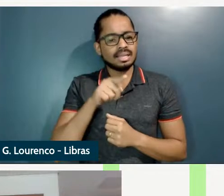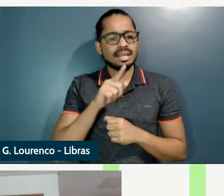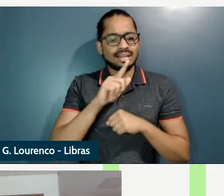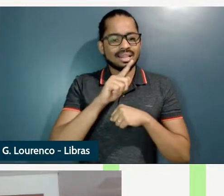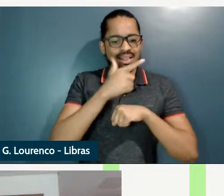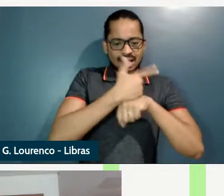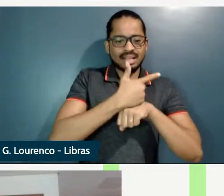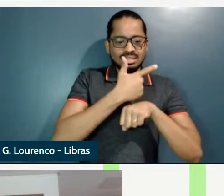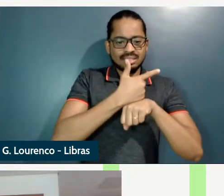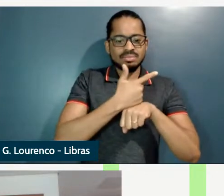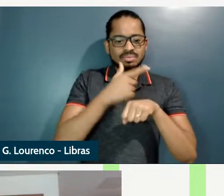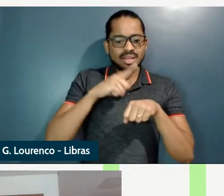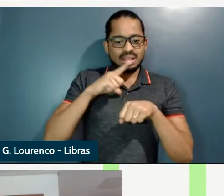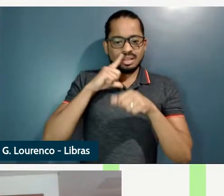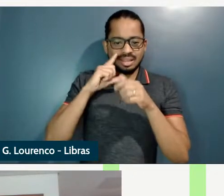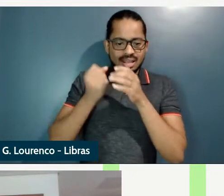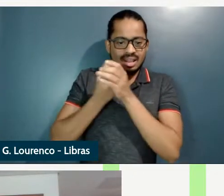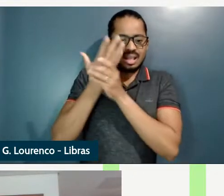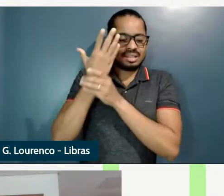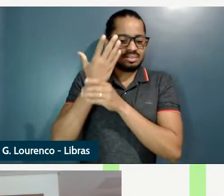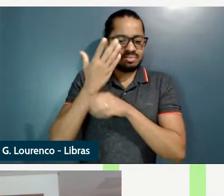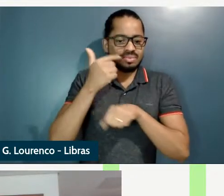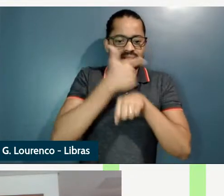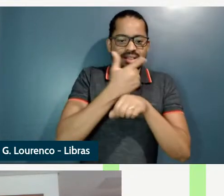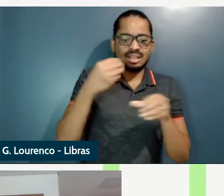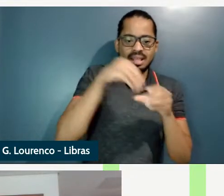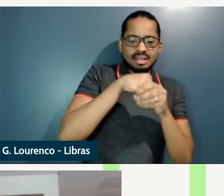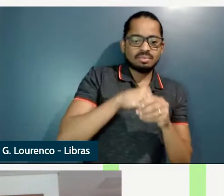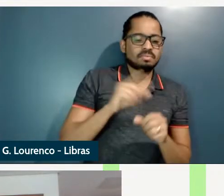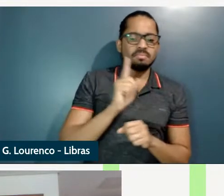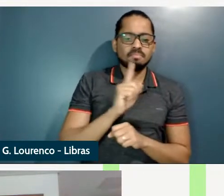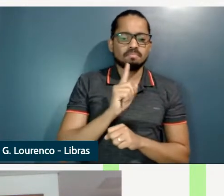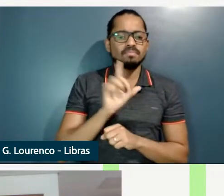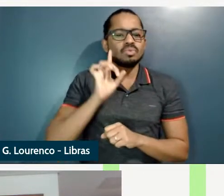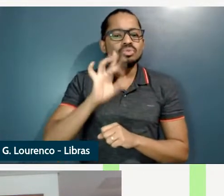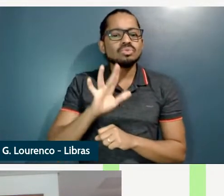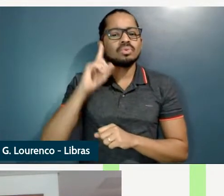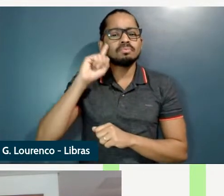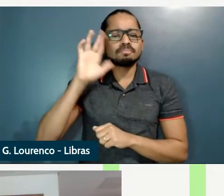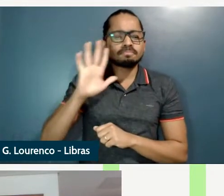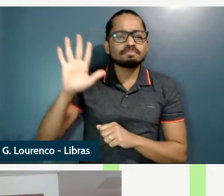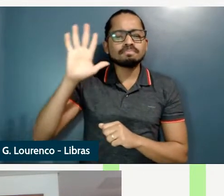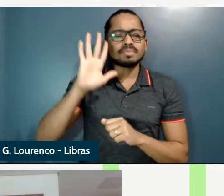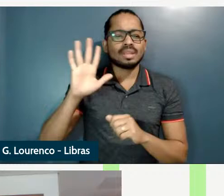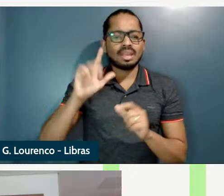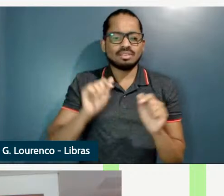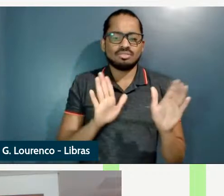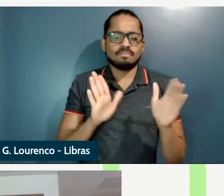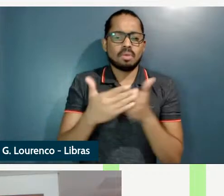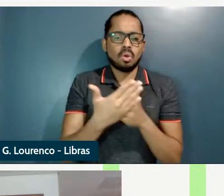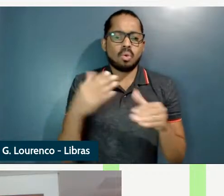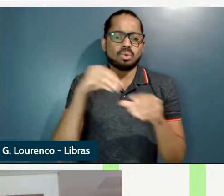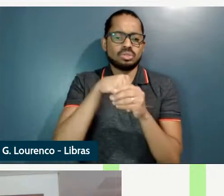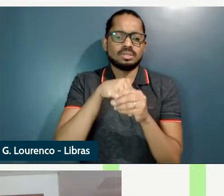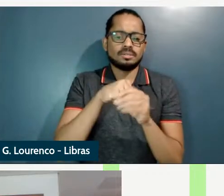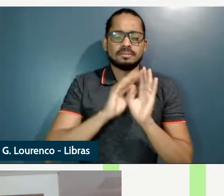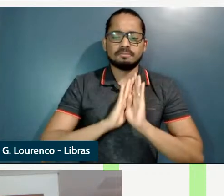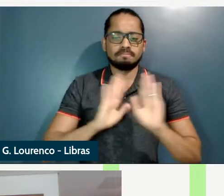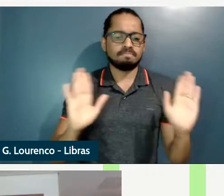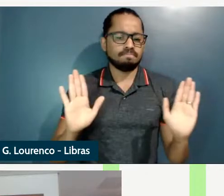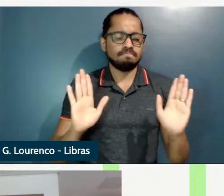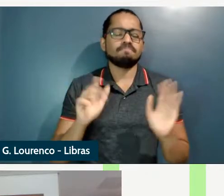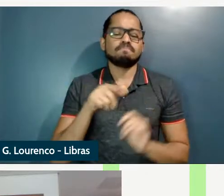esse processo de criação do registro mas sim a ideia apenas de continência mesmo quando a gente tem